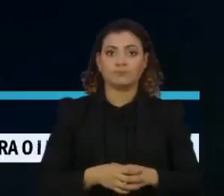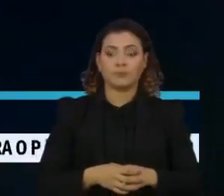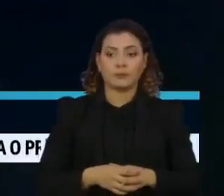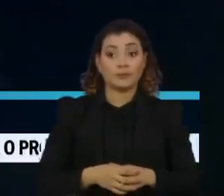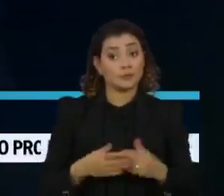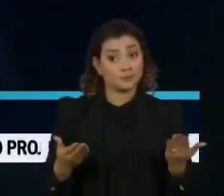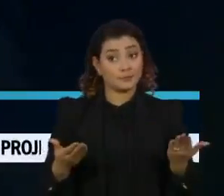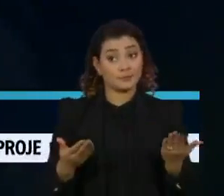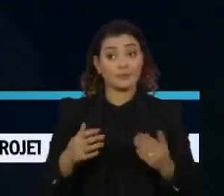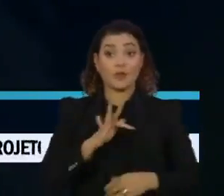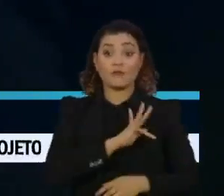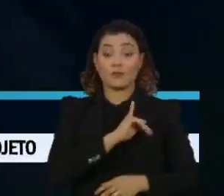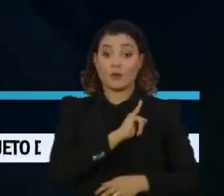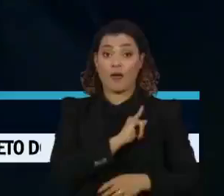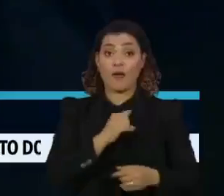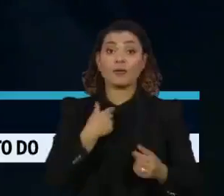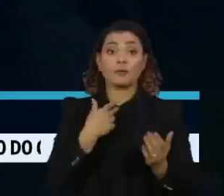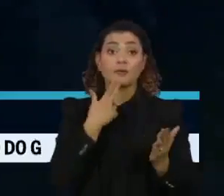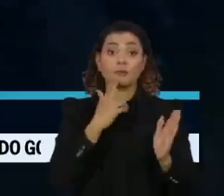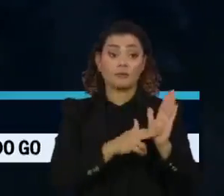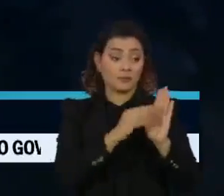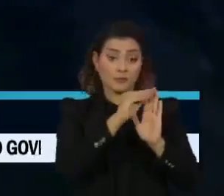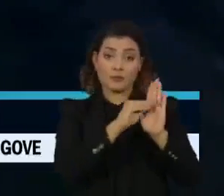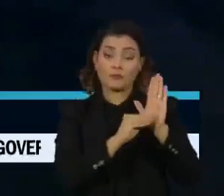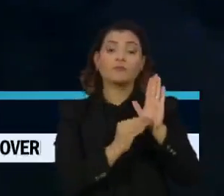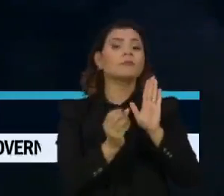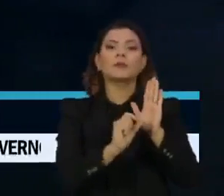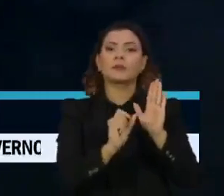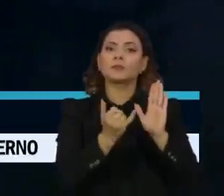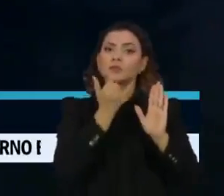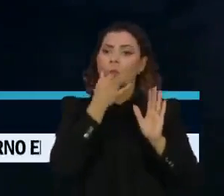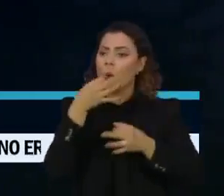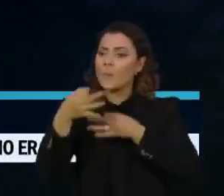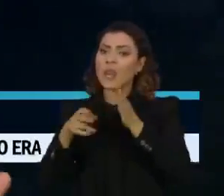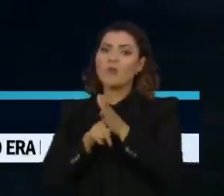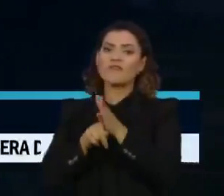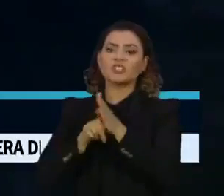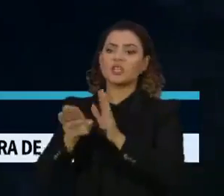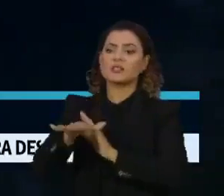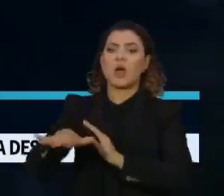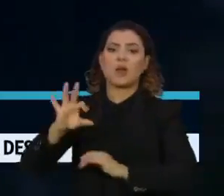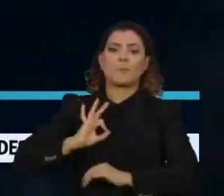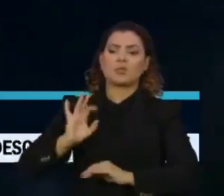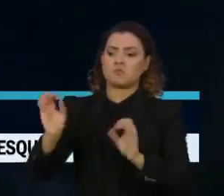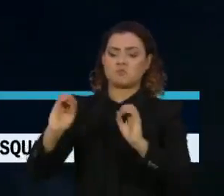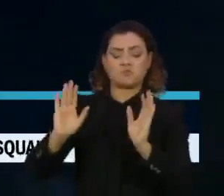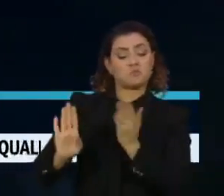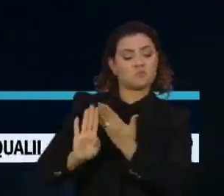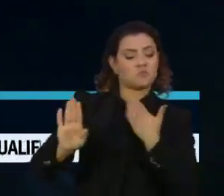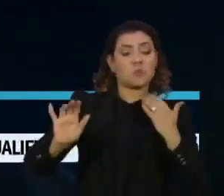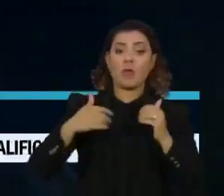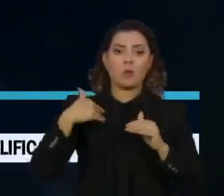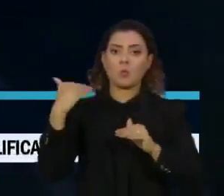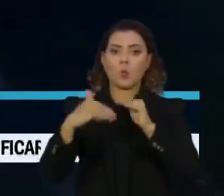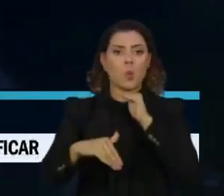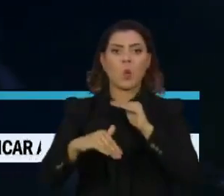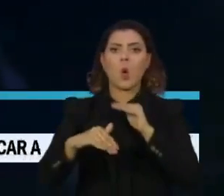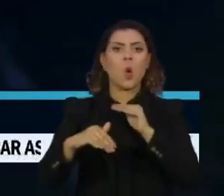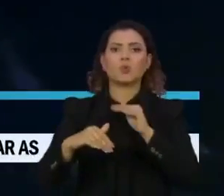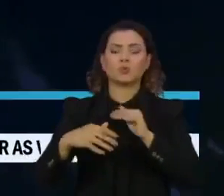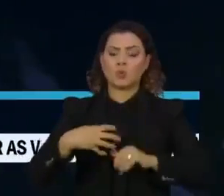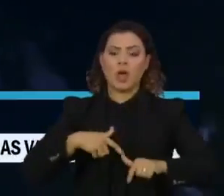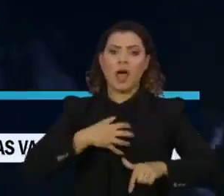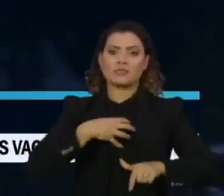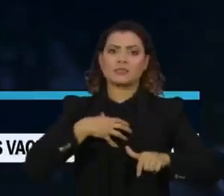Em nota, a FUNAI disse que não comenta fatos que estão sob apuração em âmbito policial e que não compactua com qualquer